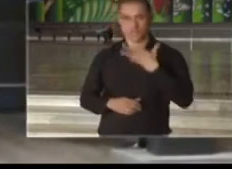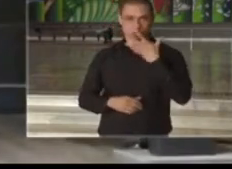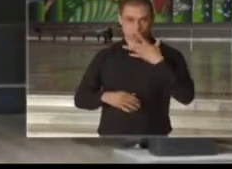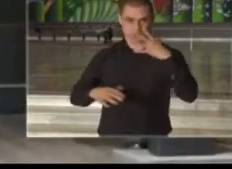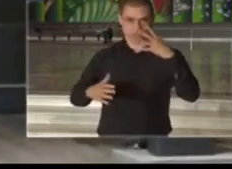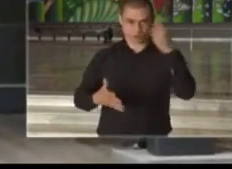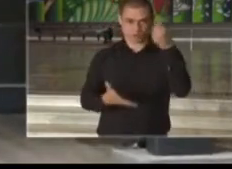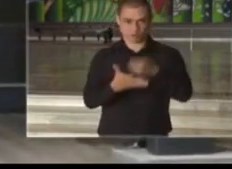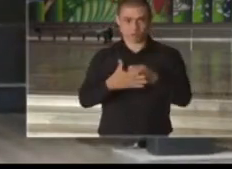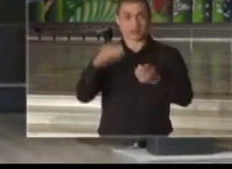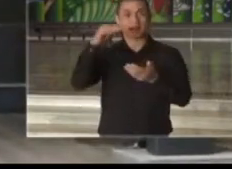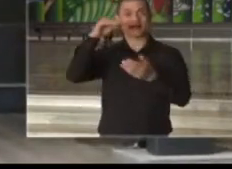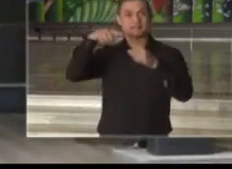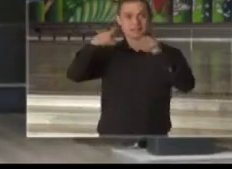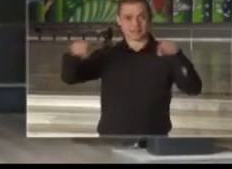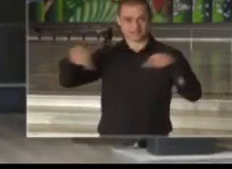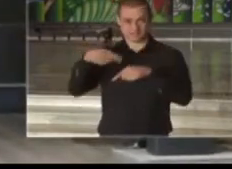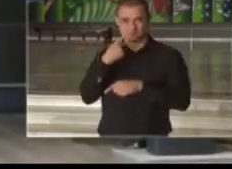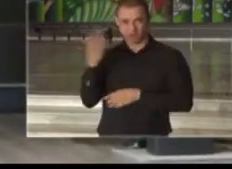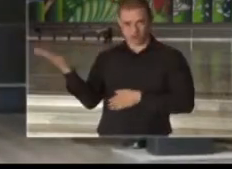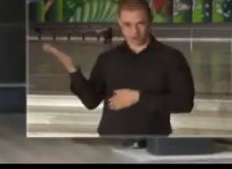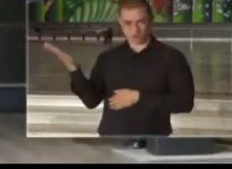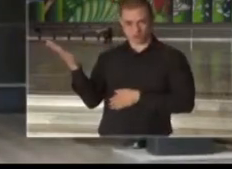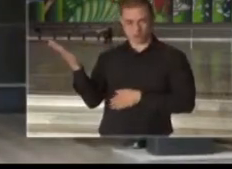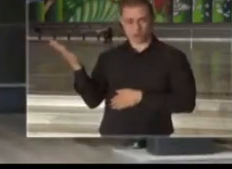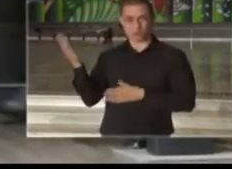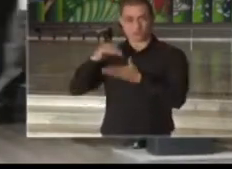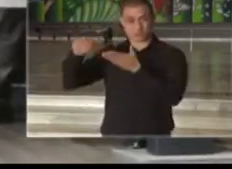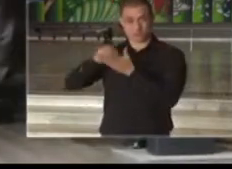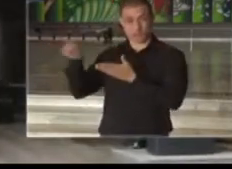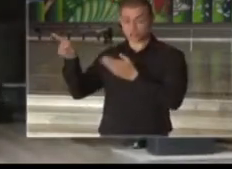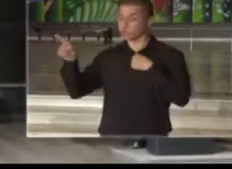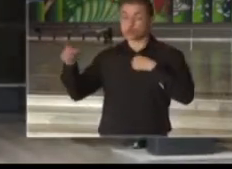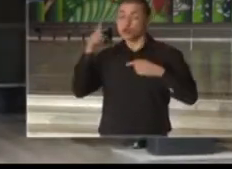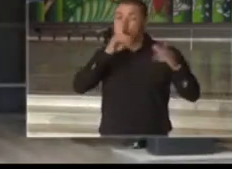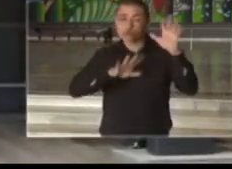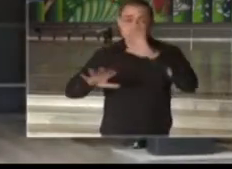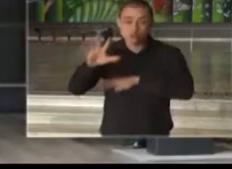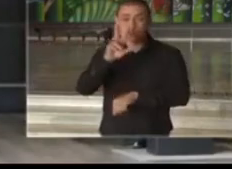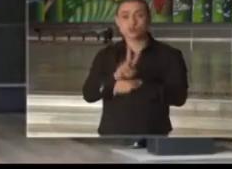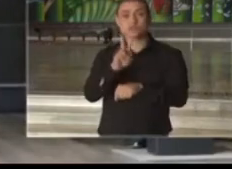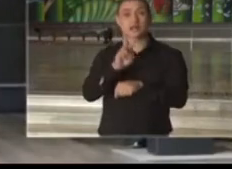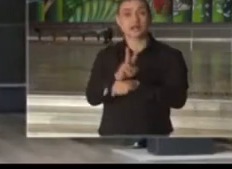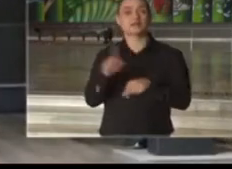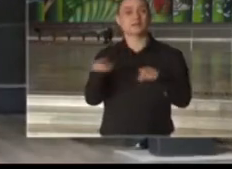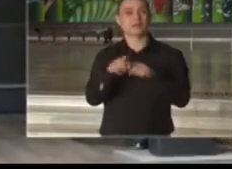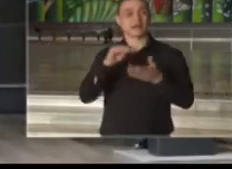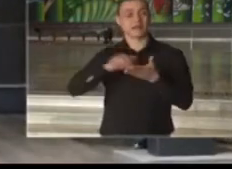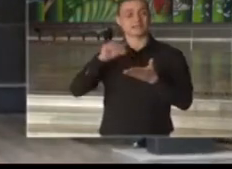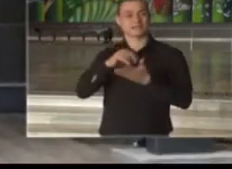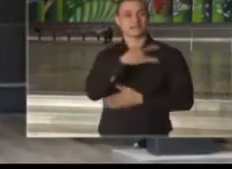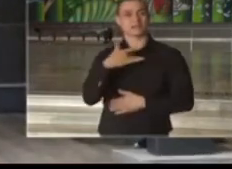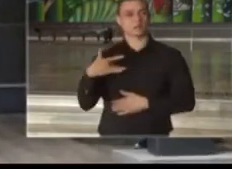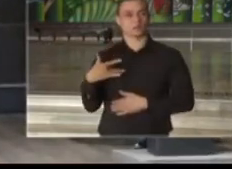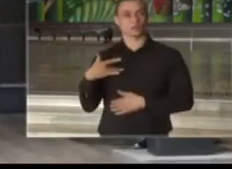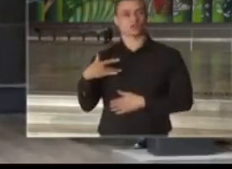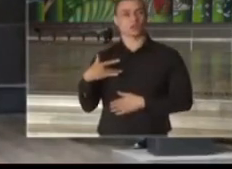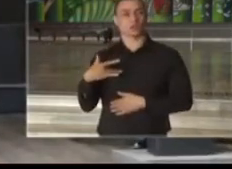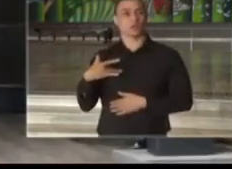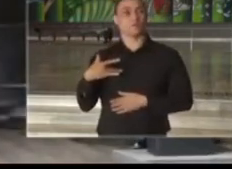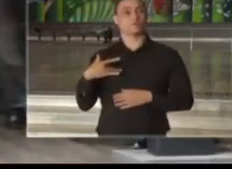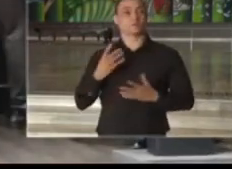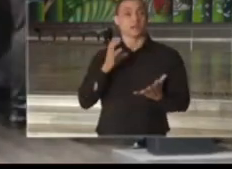as palavras do secretário, que todo o cuidado, nós que trabalhamos na Secretaria de Saúde, na